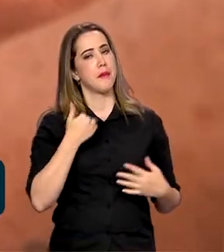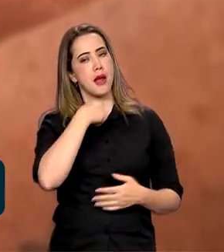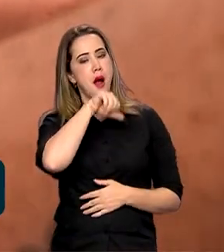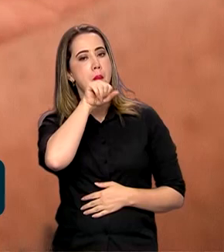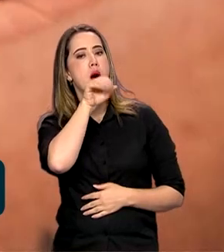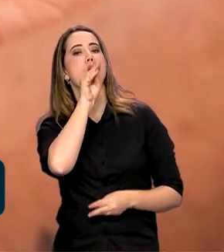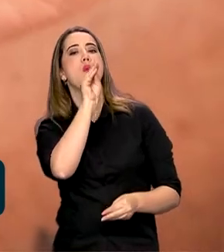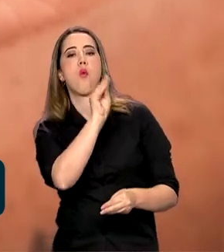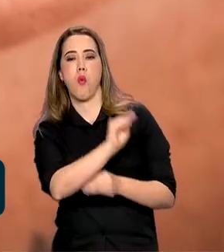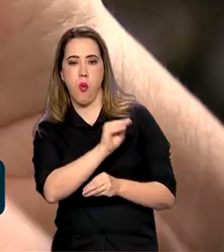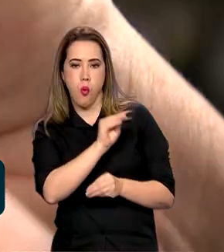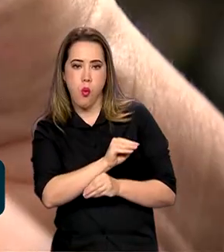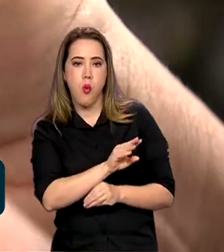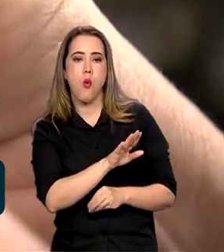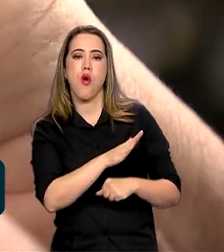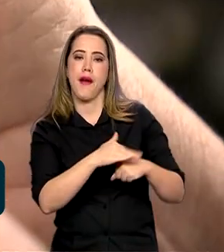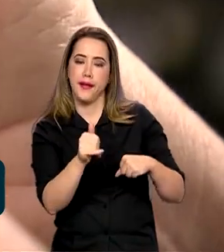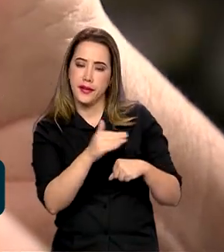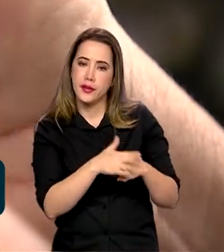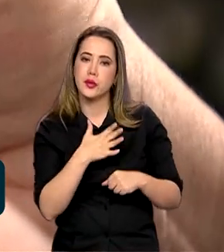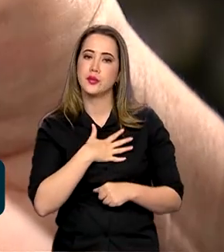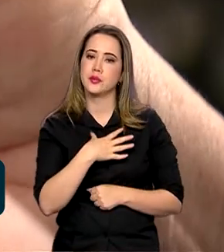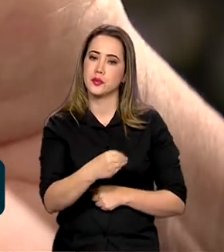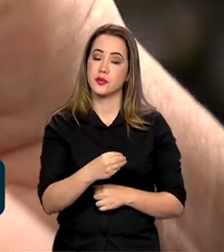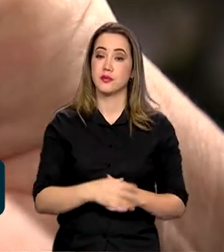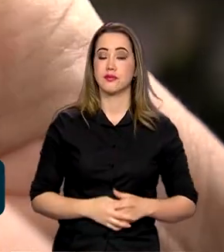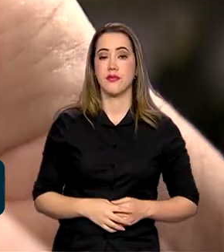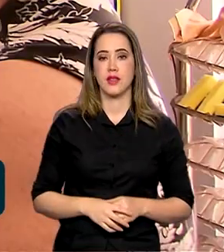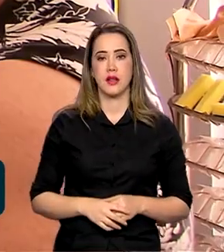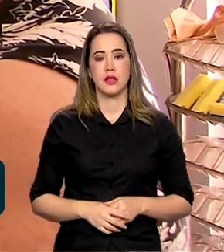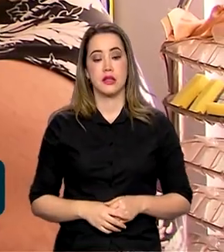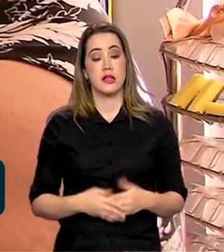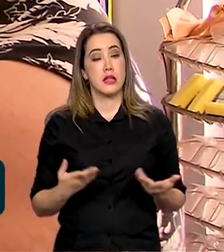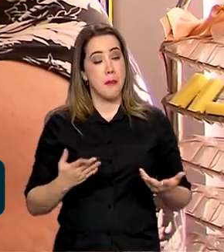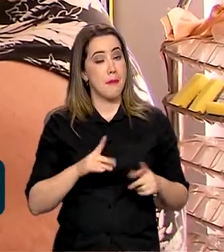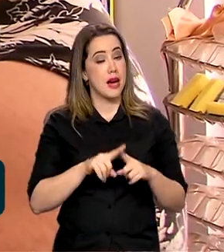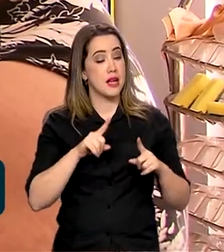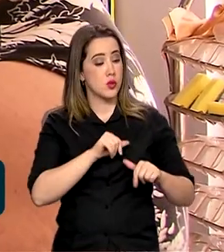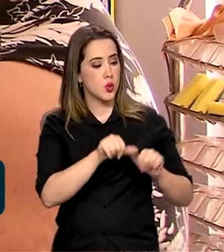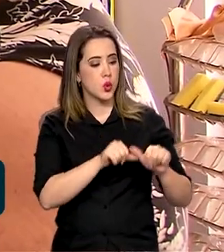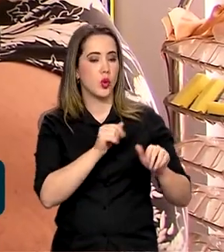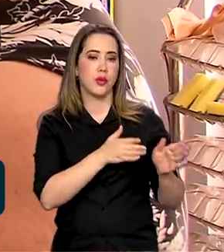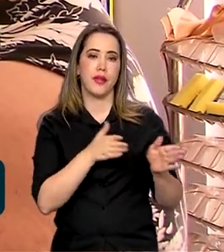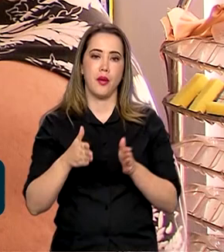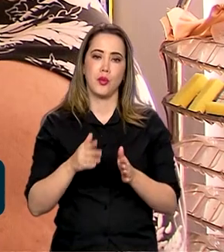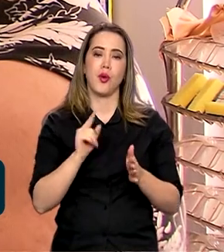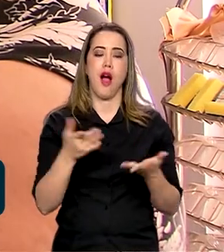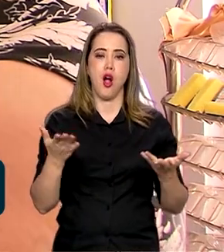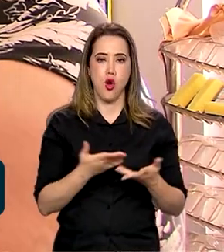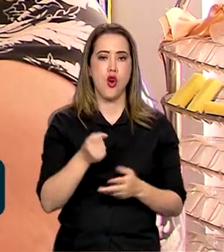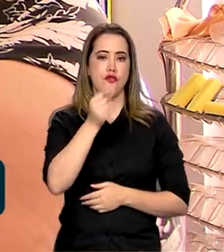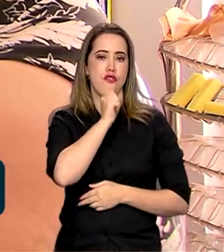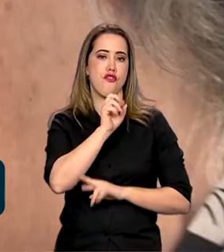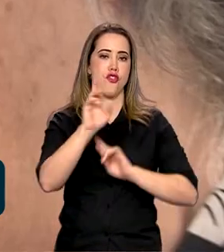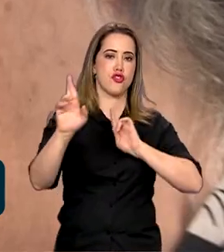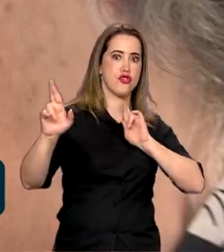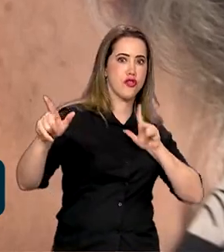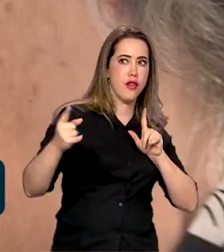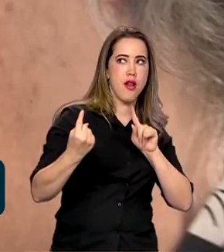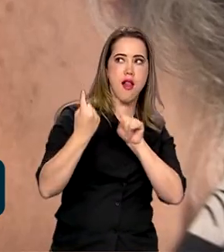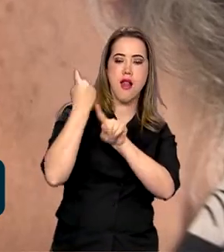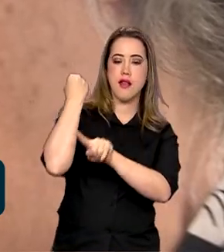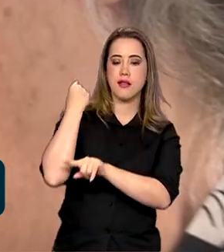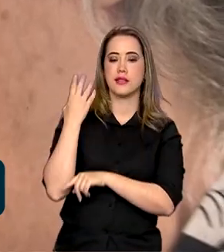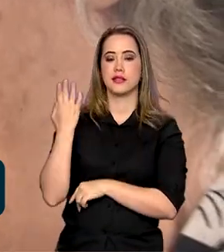Mas os tempos mudaram, a tecnologia avança a cada dia e os avós de hoje são bem diferentes. A